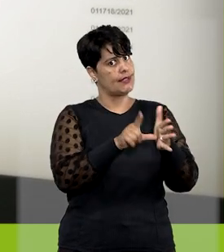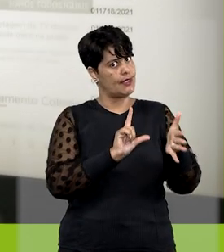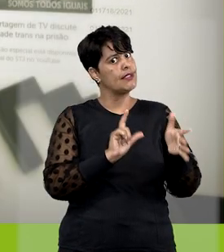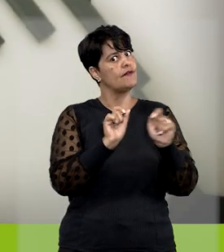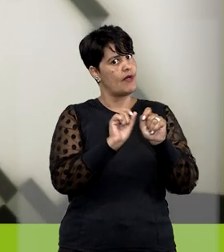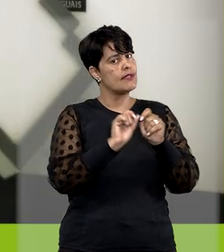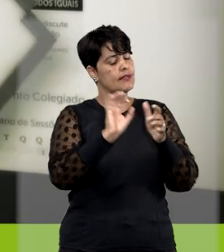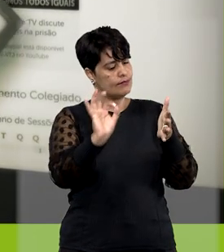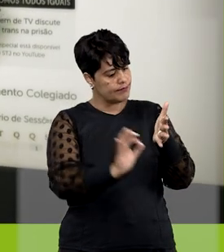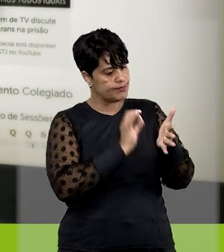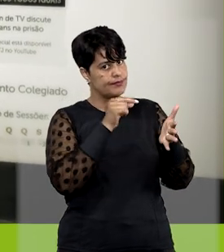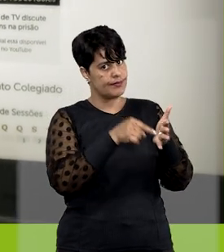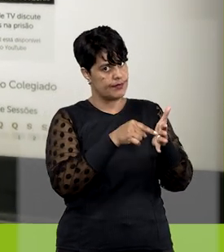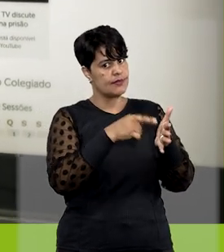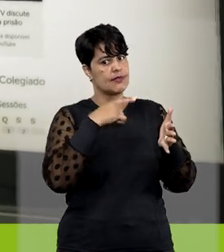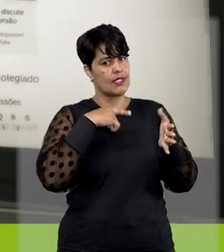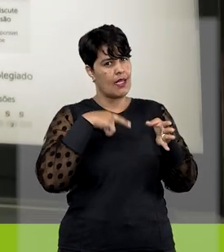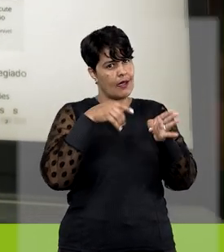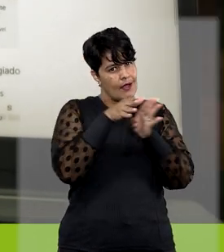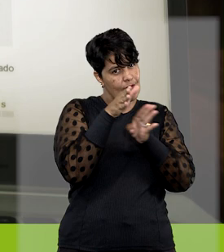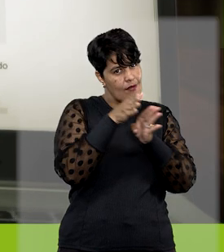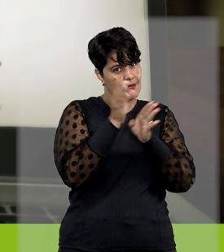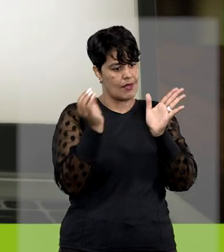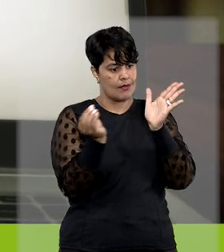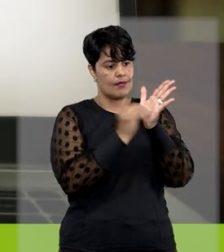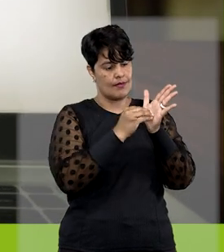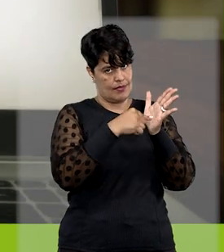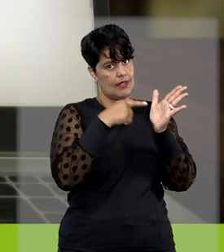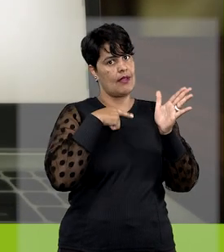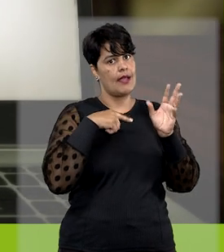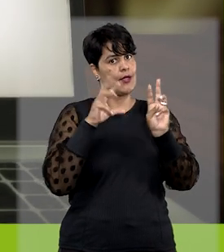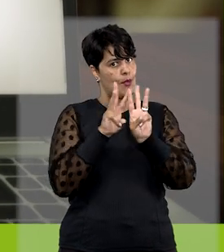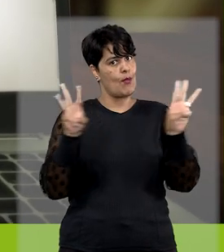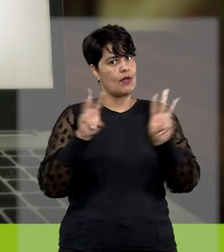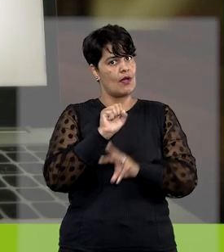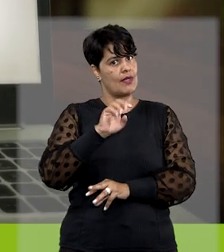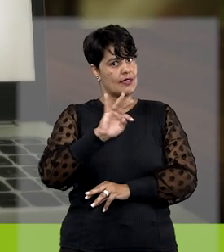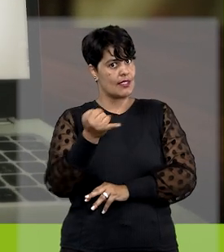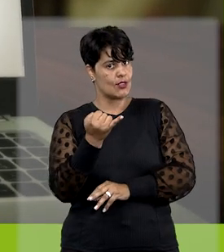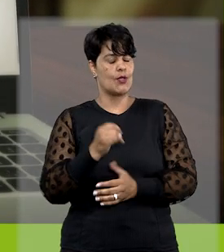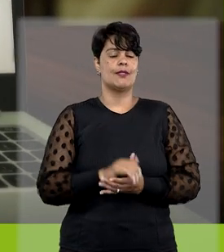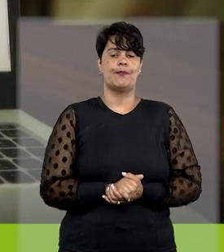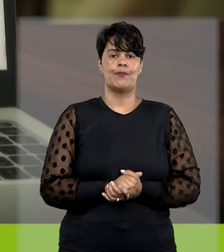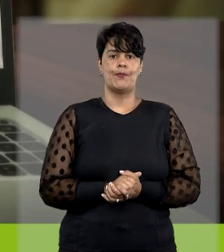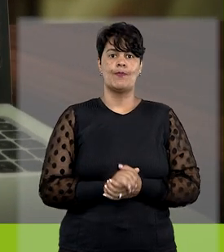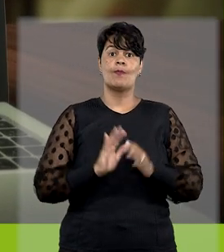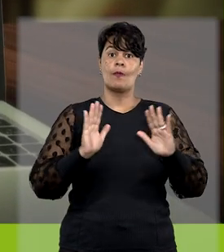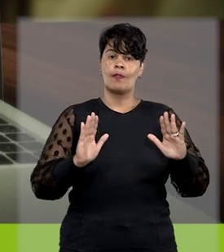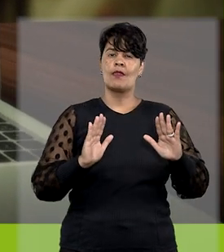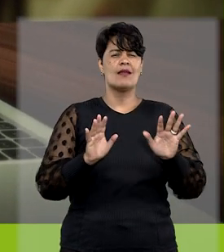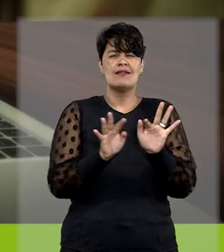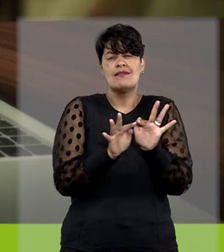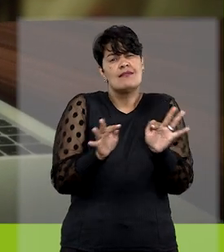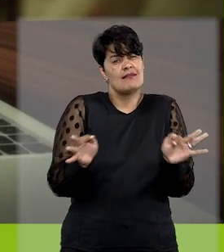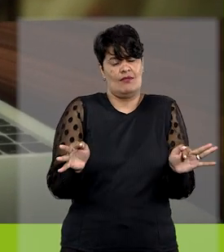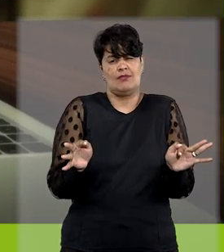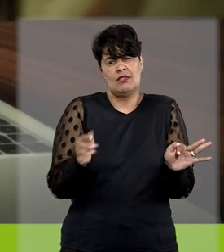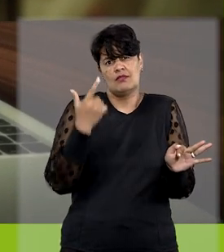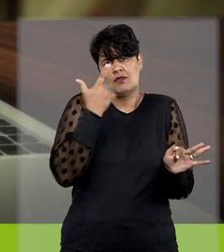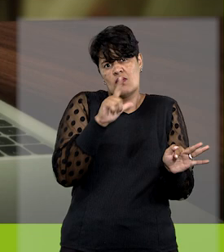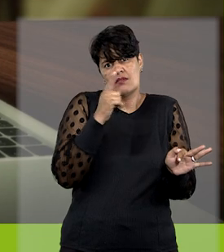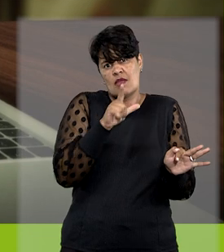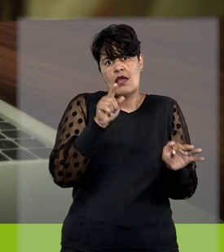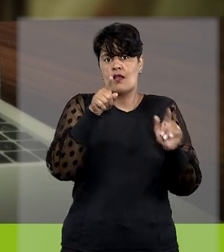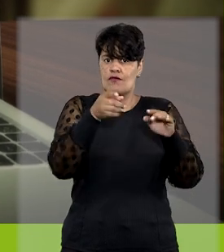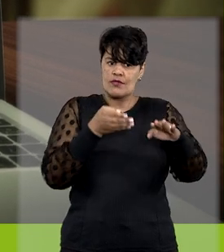necessário realizar o presenciamento conforme as orientações disponibilizadas no portal do STJ. E o procedimento é bem